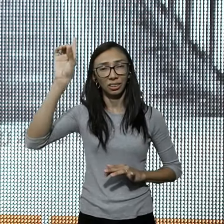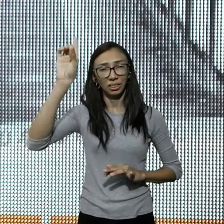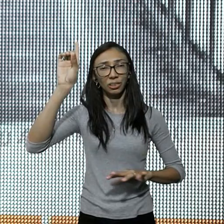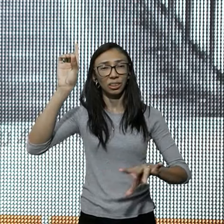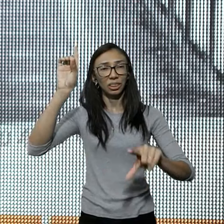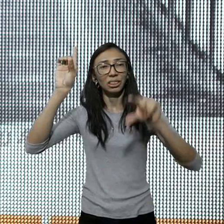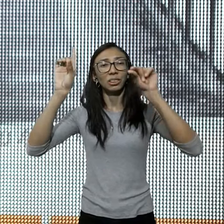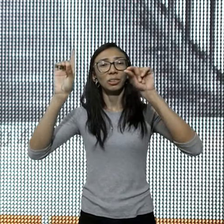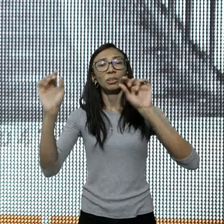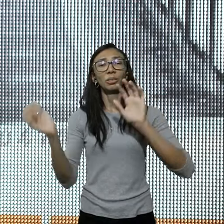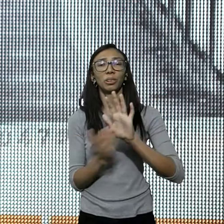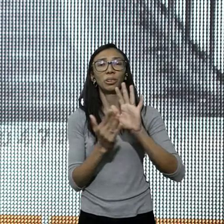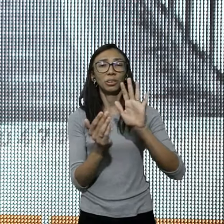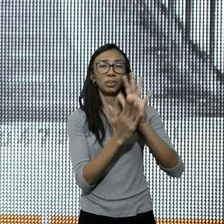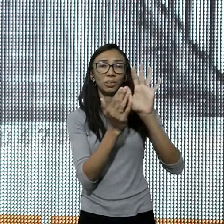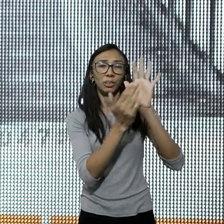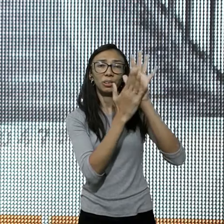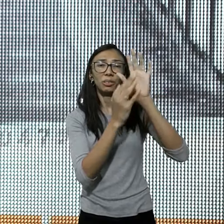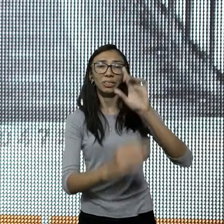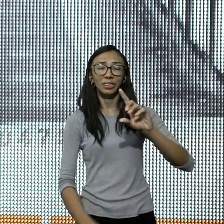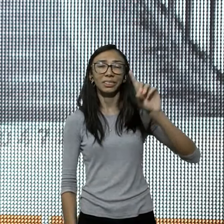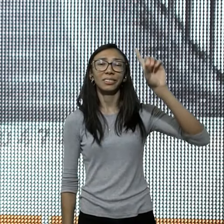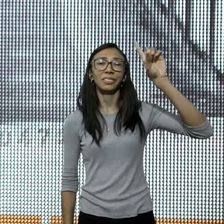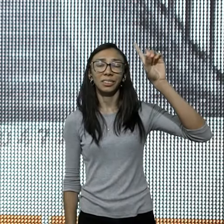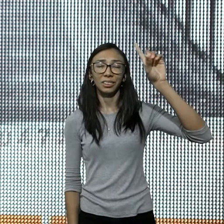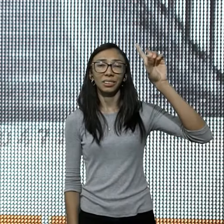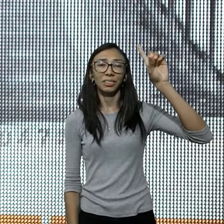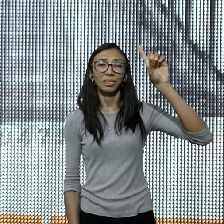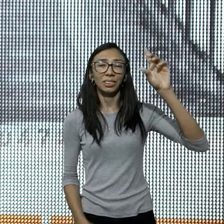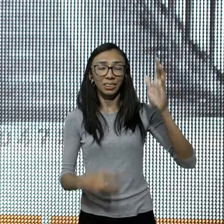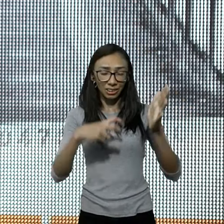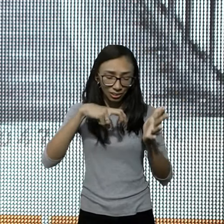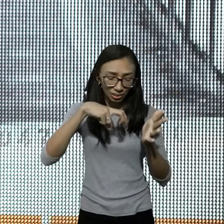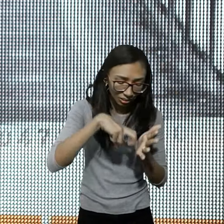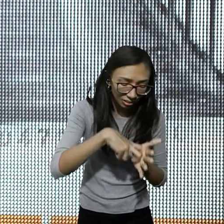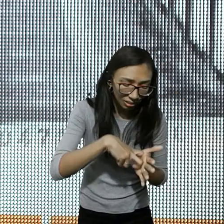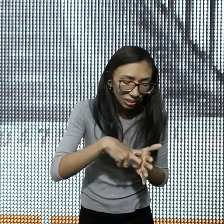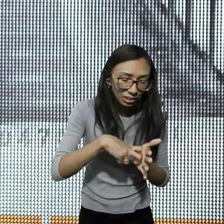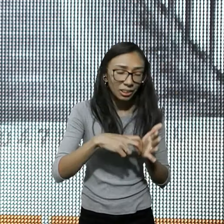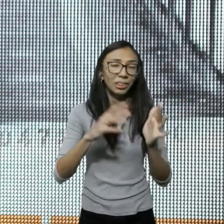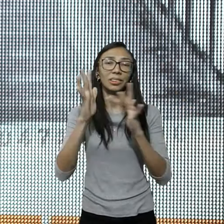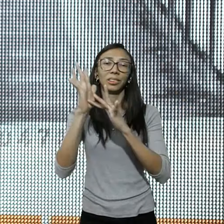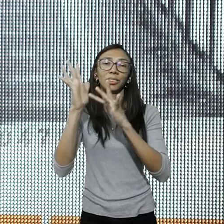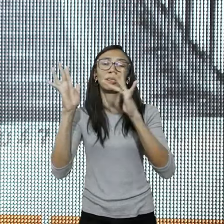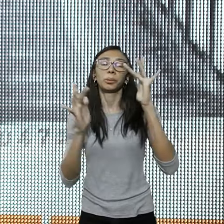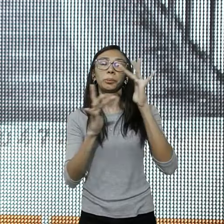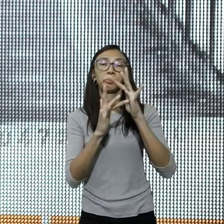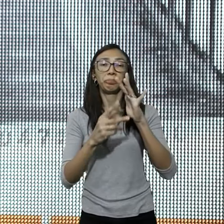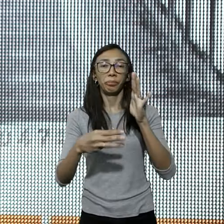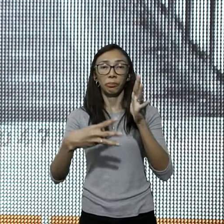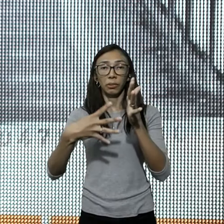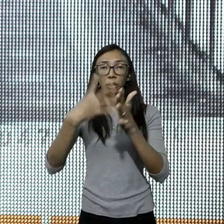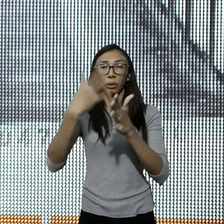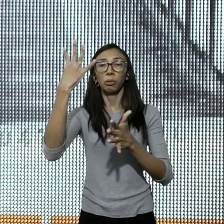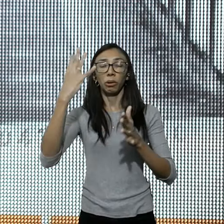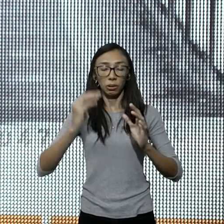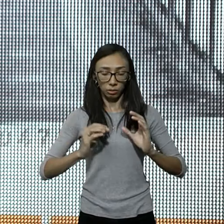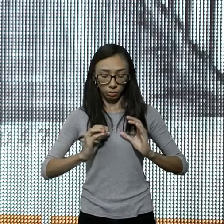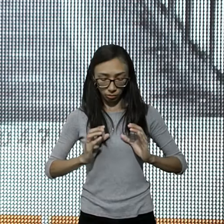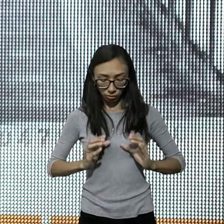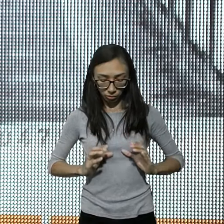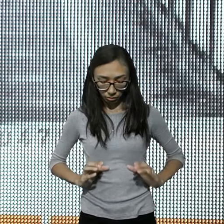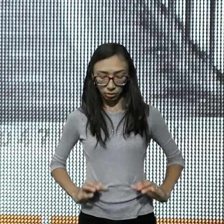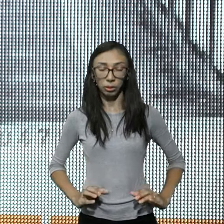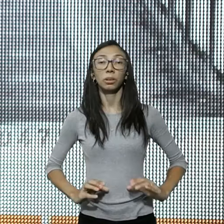decida dar louvor a ele, render-se, aos seus pés, a quarta atitude, que você precisa ter,